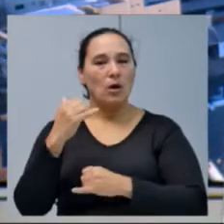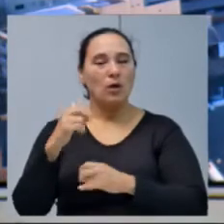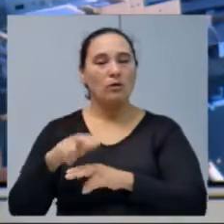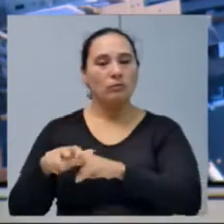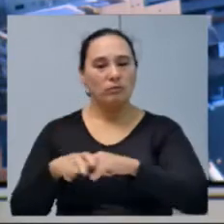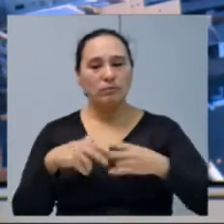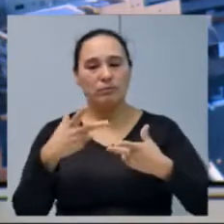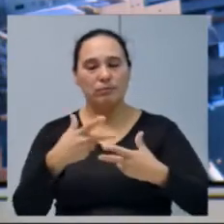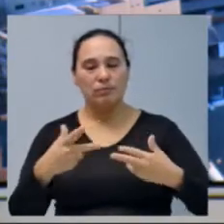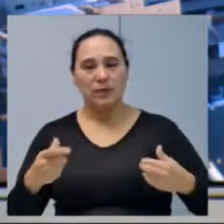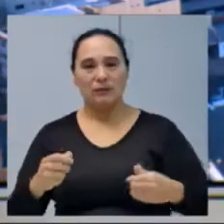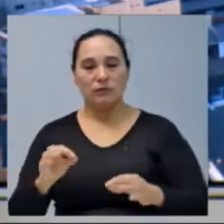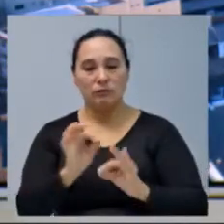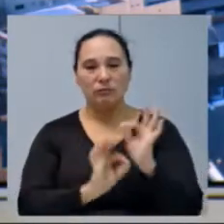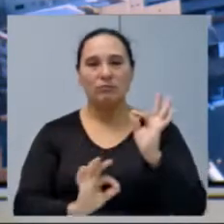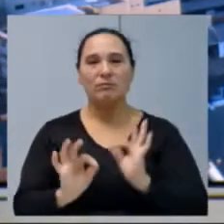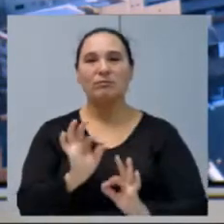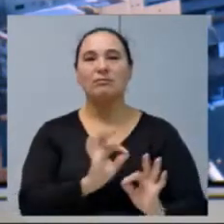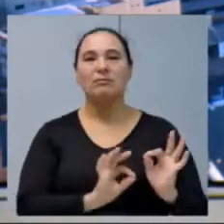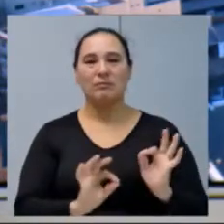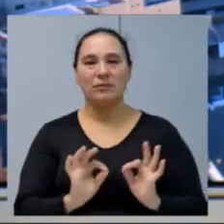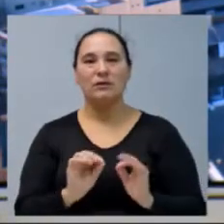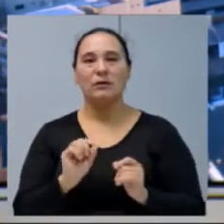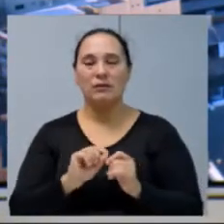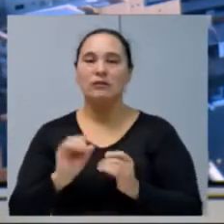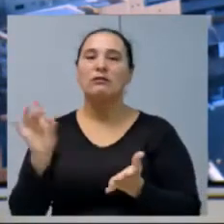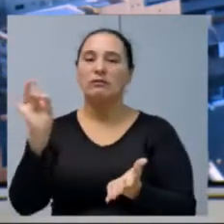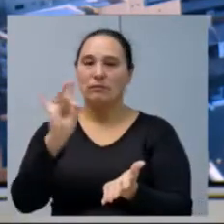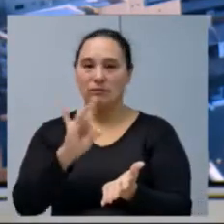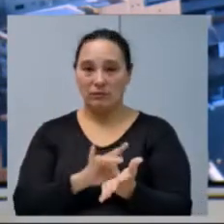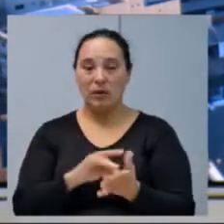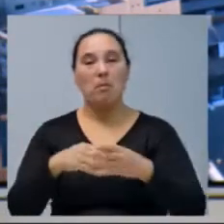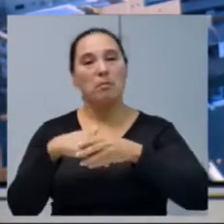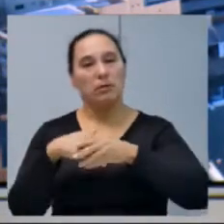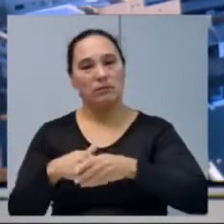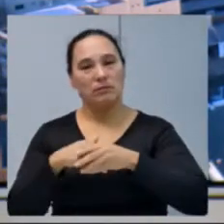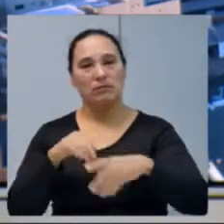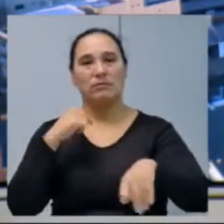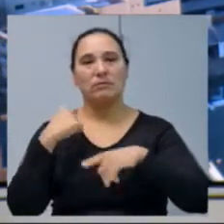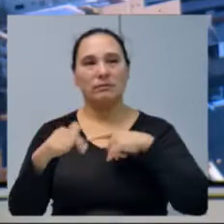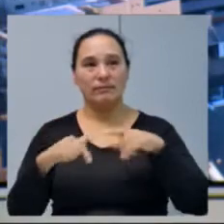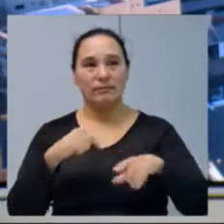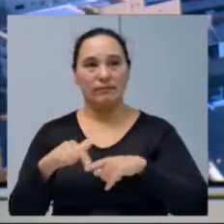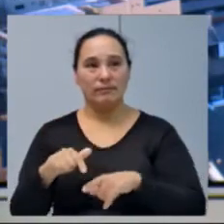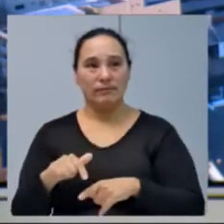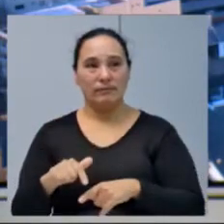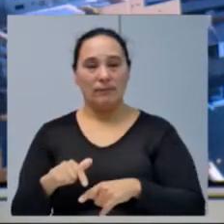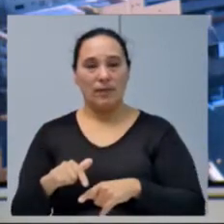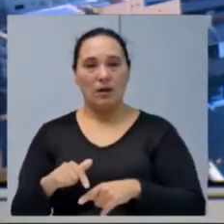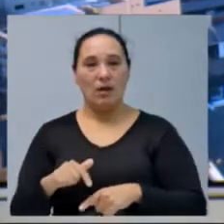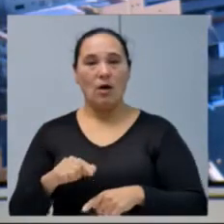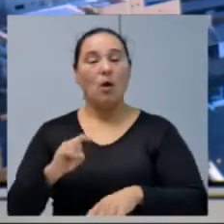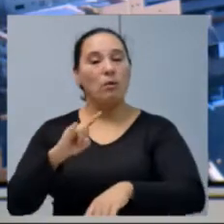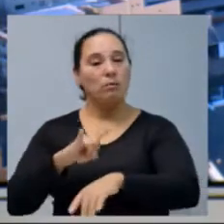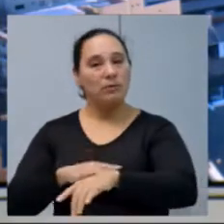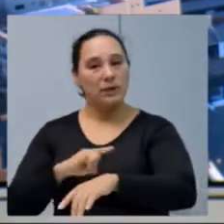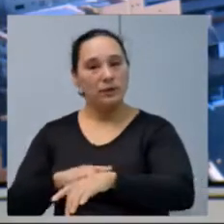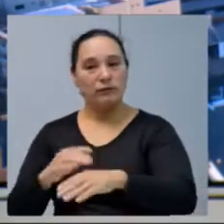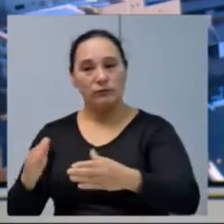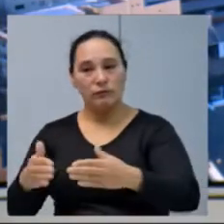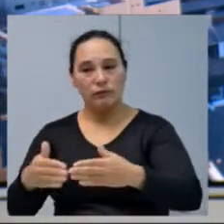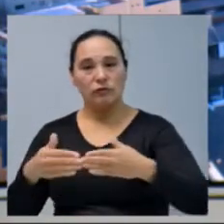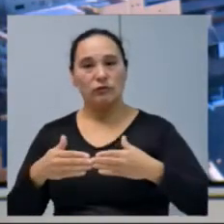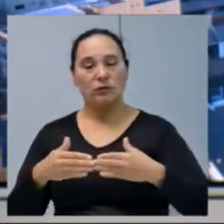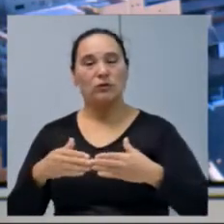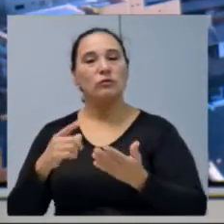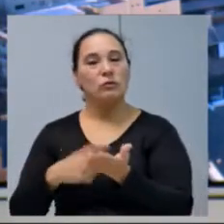reformados, também foi efetivado. Então, parabenizar ele pelo trabalho. E o banheiro vai ser fechado. A gente